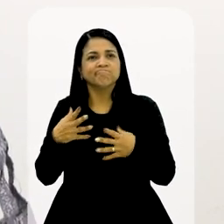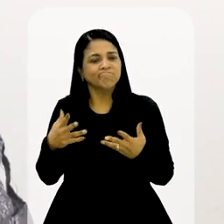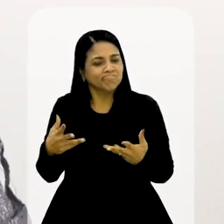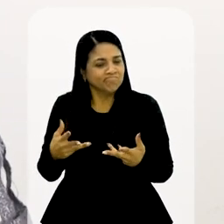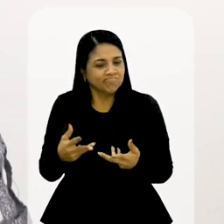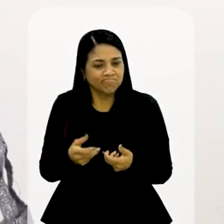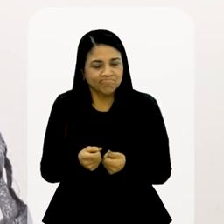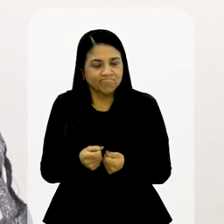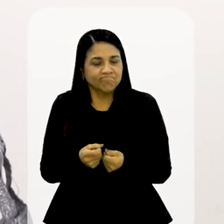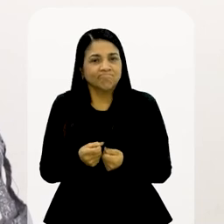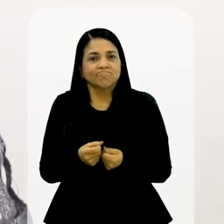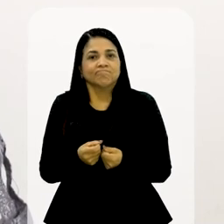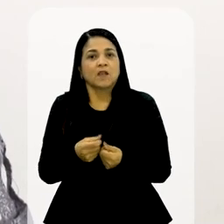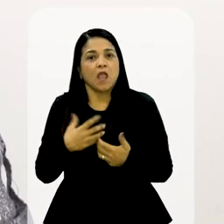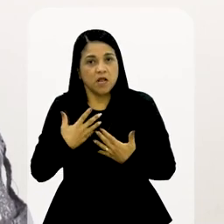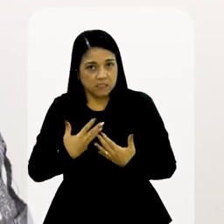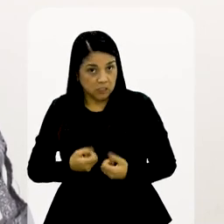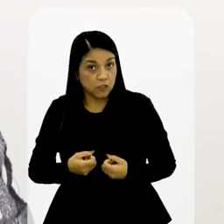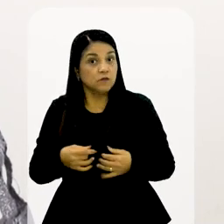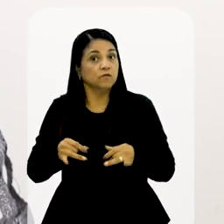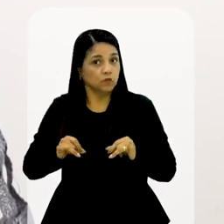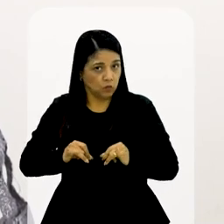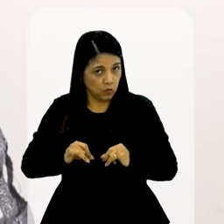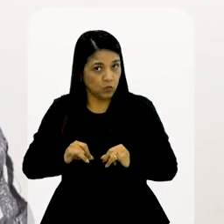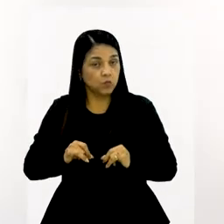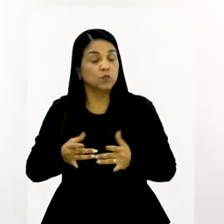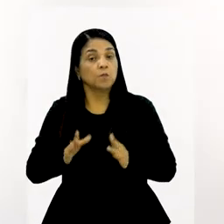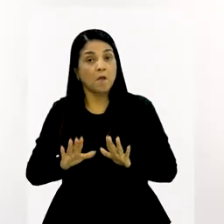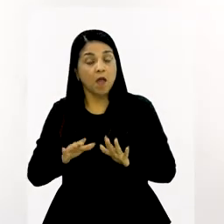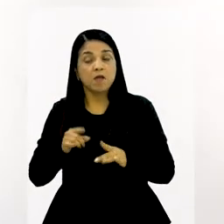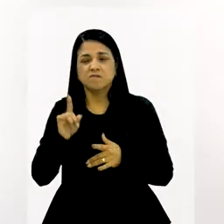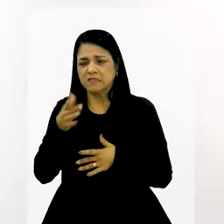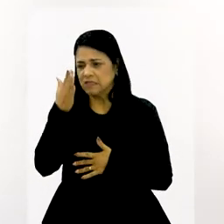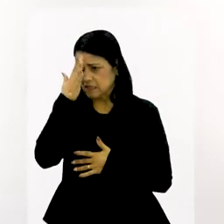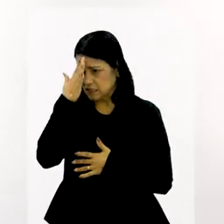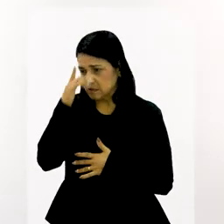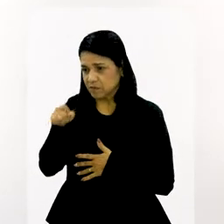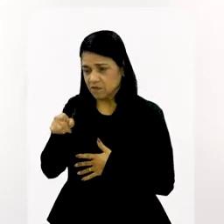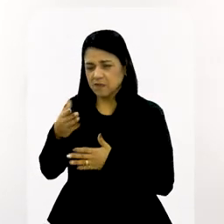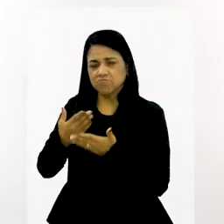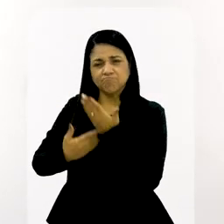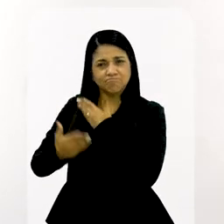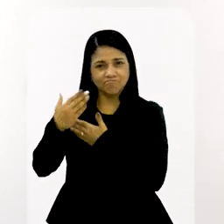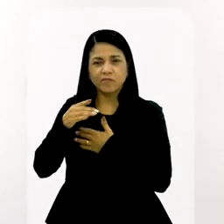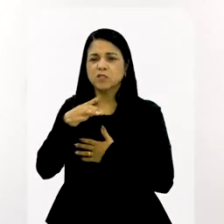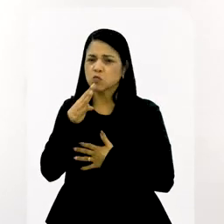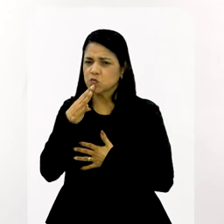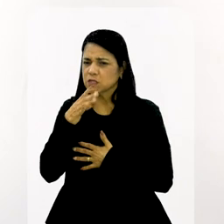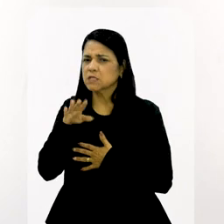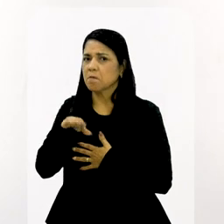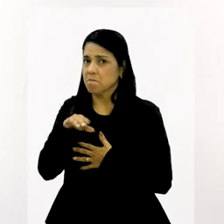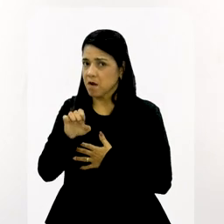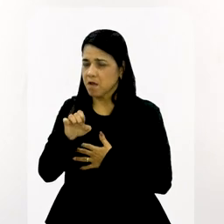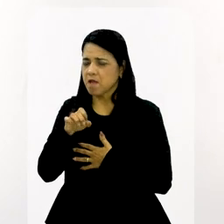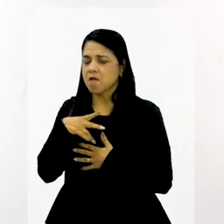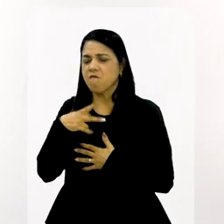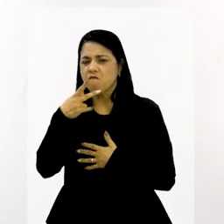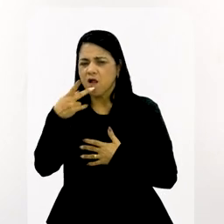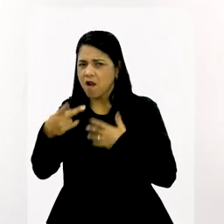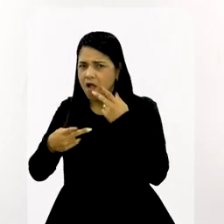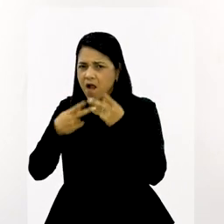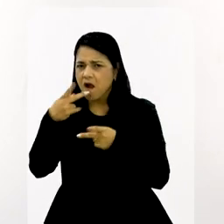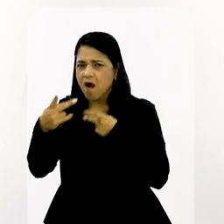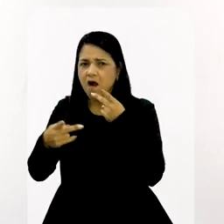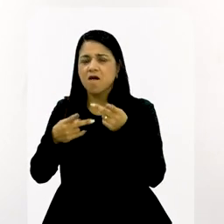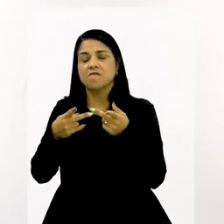mas é um momento gratificante. A essa altura você já conhecia muitas pessoas que são mães e que falavam